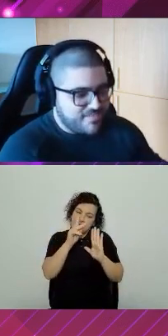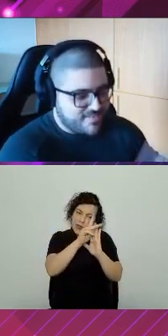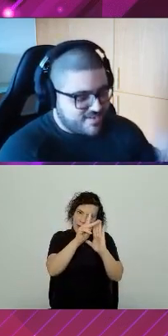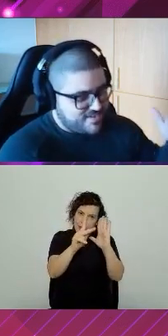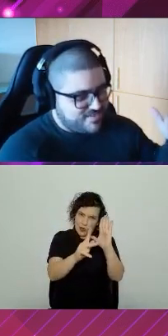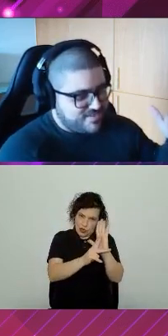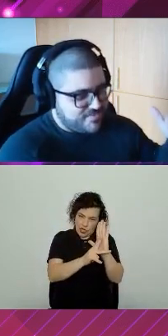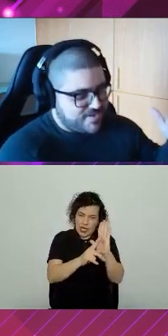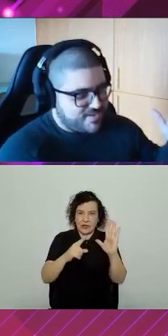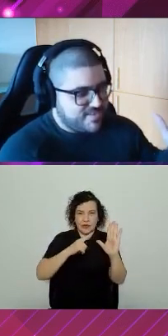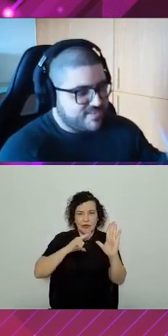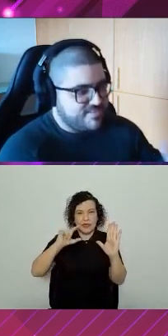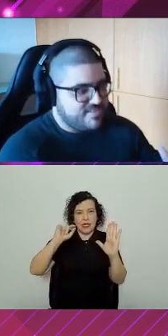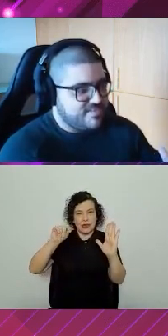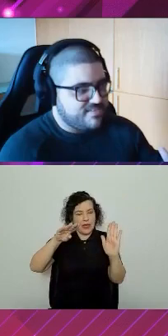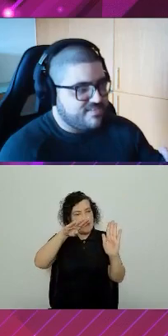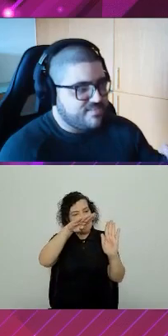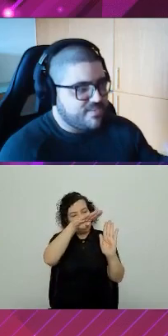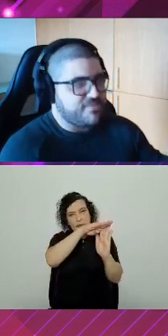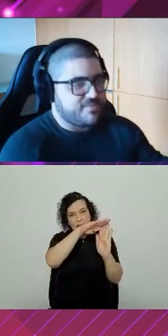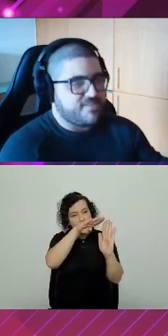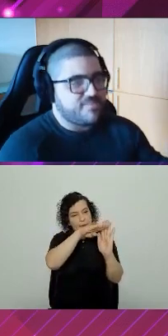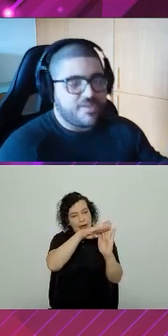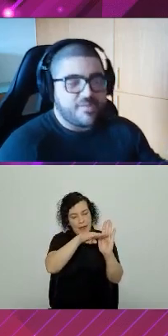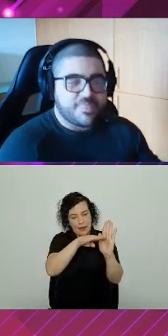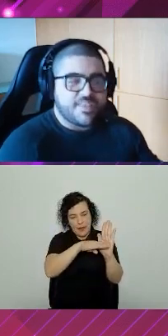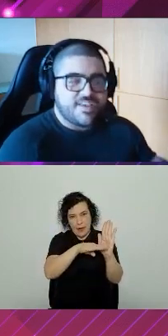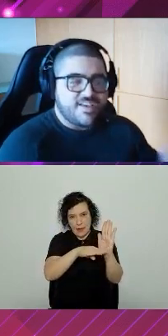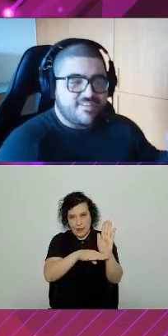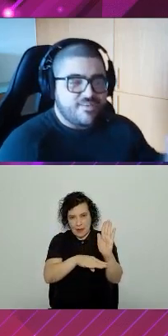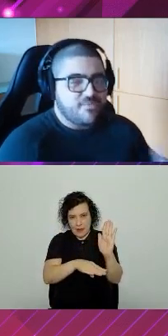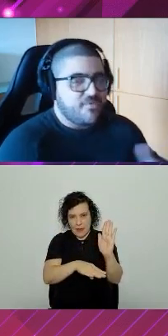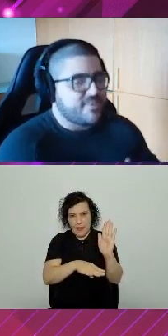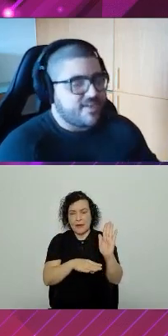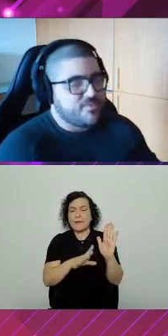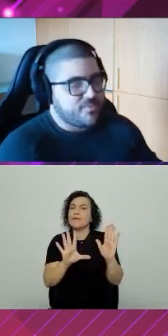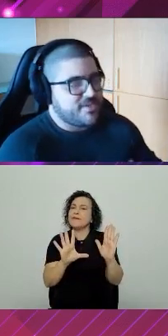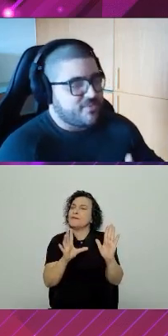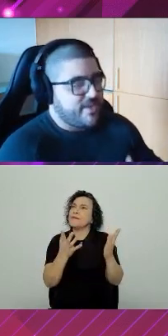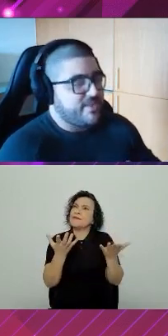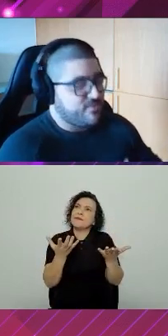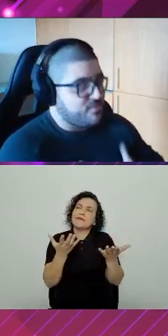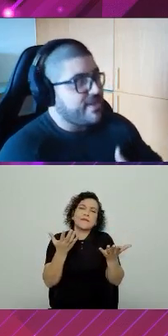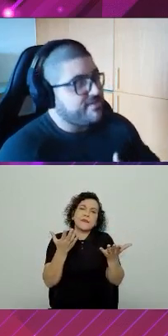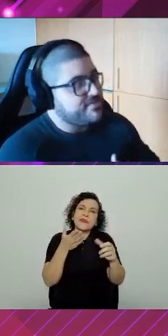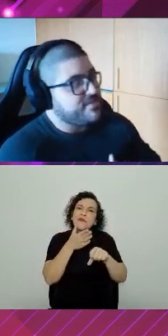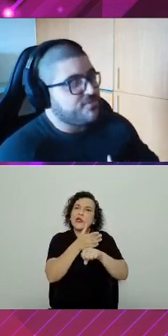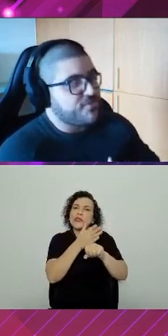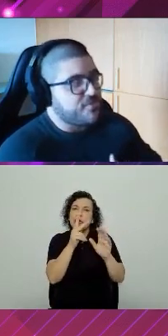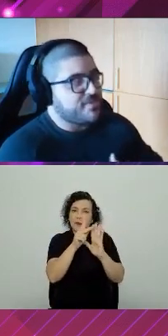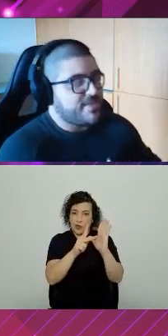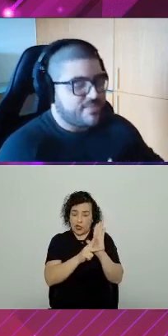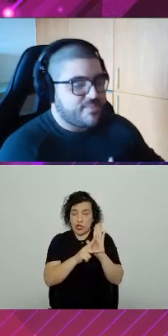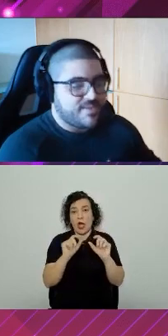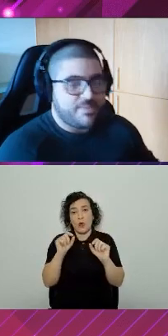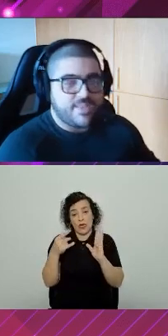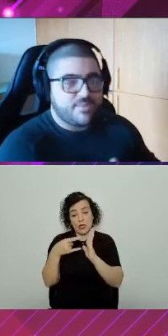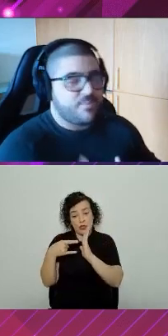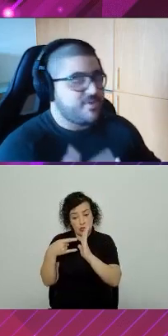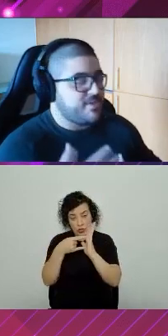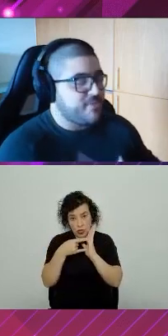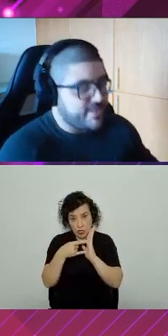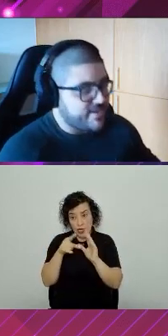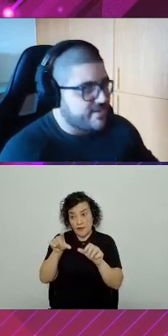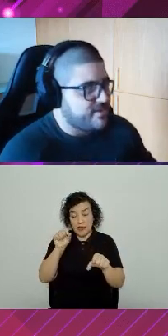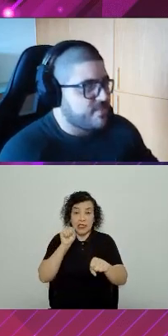cascata de benefício, certo? Vamos lá. Se eu vou entrar num projeto header... Eu sou um dev e eu fui contratado para trabalhar